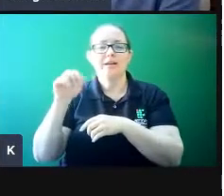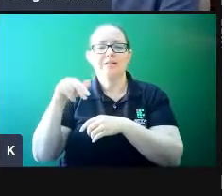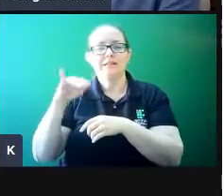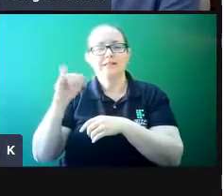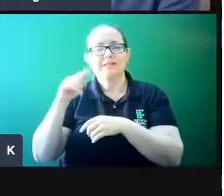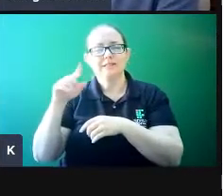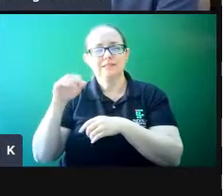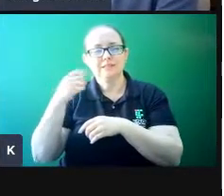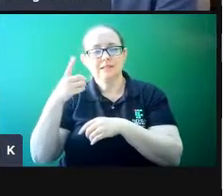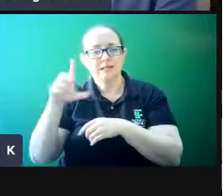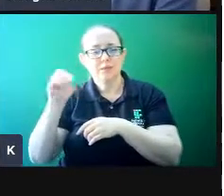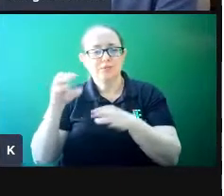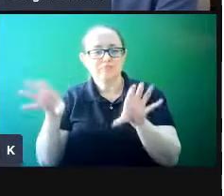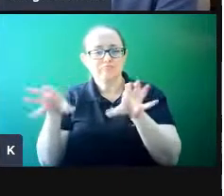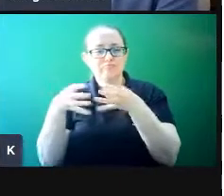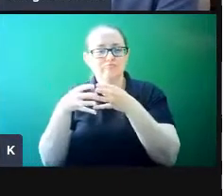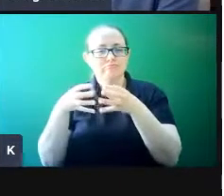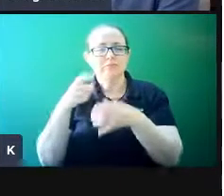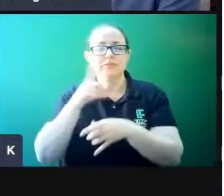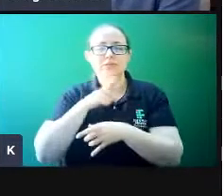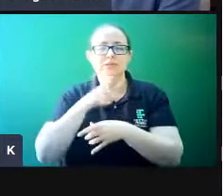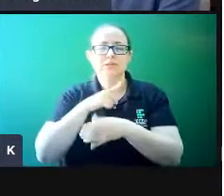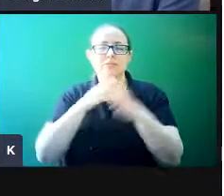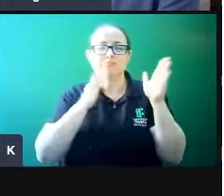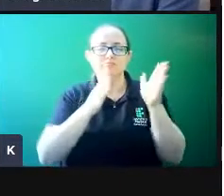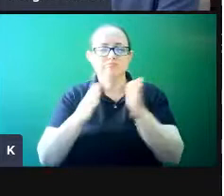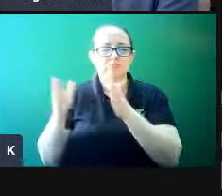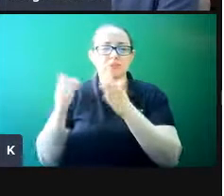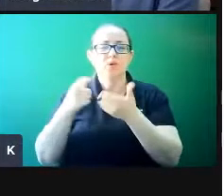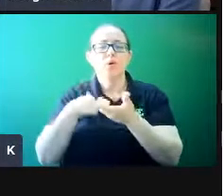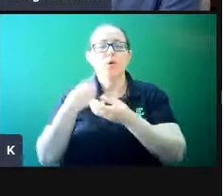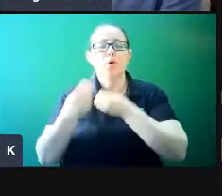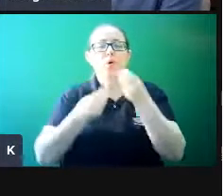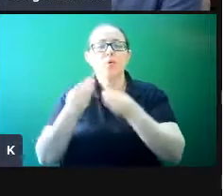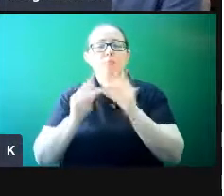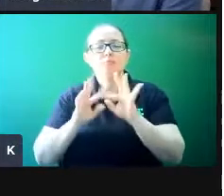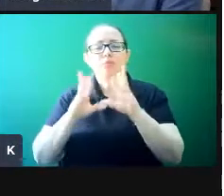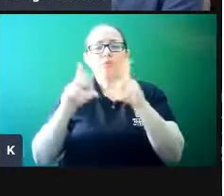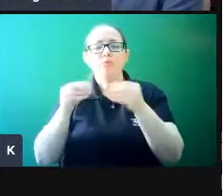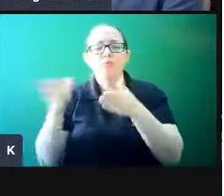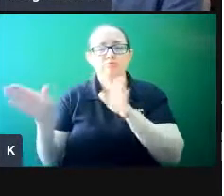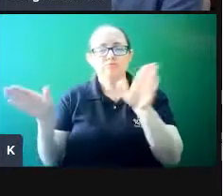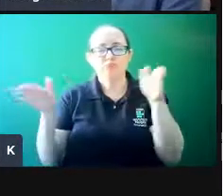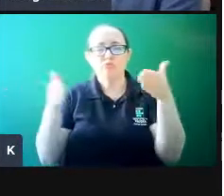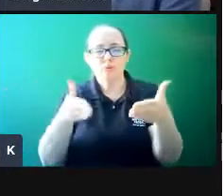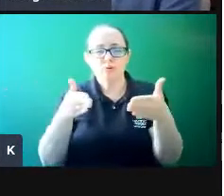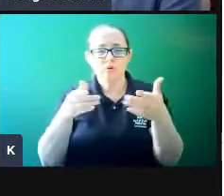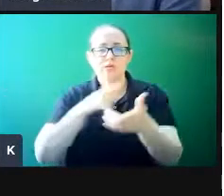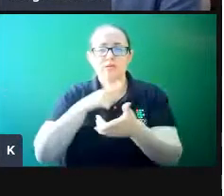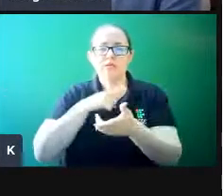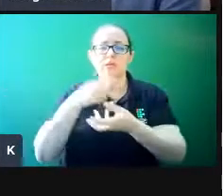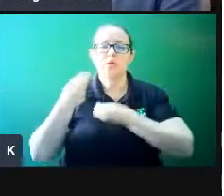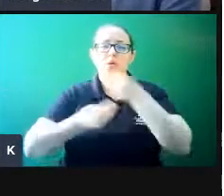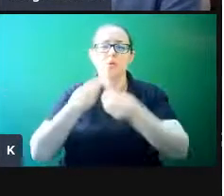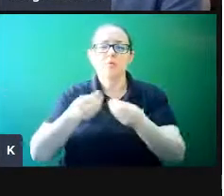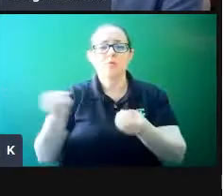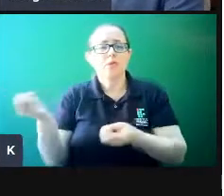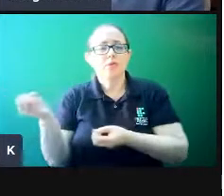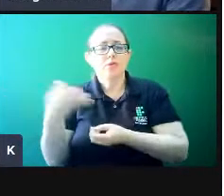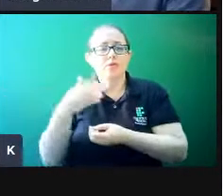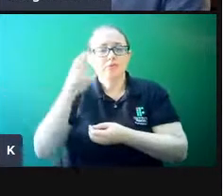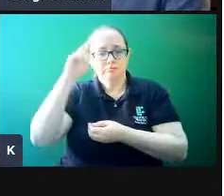de cultura organizacional para a inovação, como que isso tudo está direcionado para a geração e implementação de novas soluções.